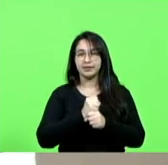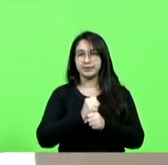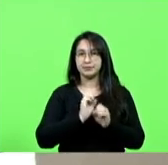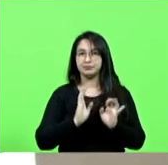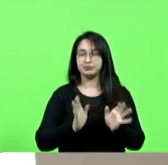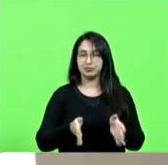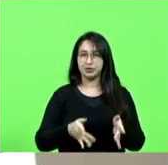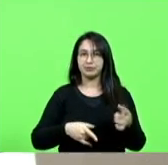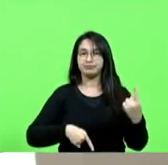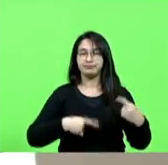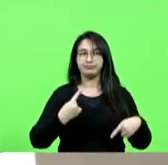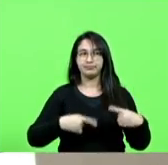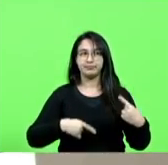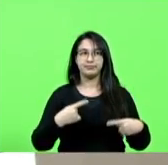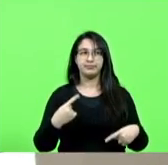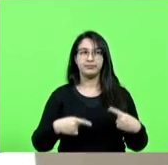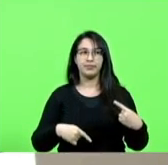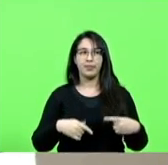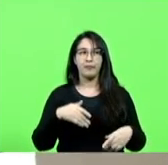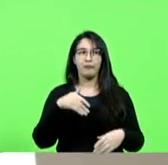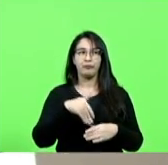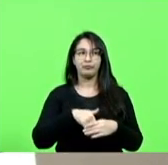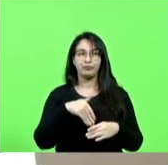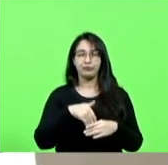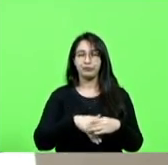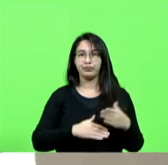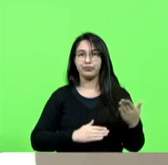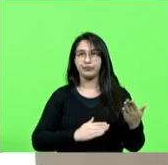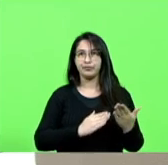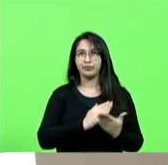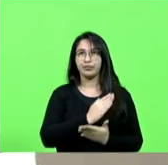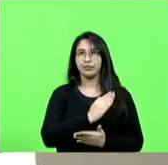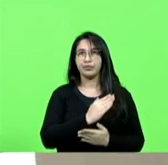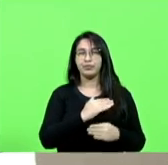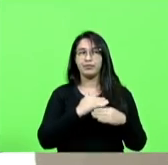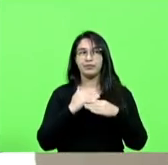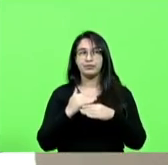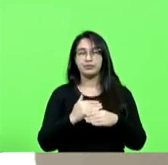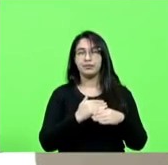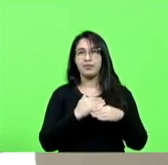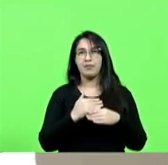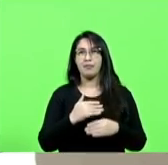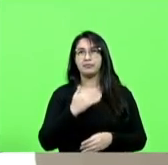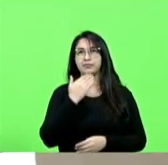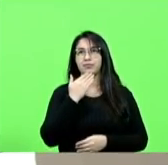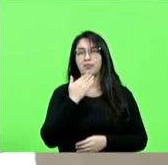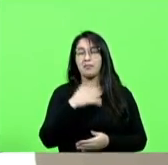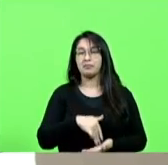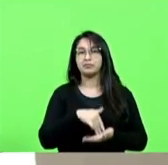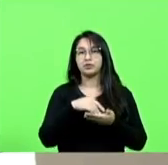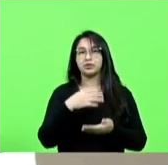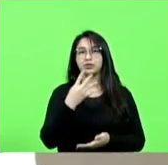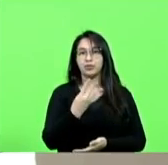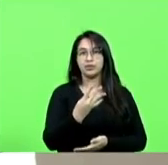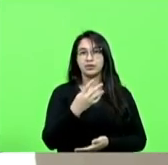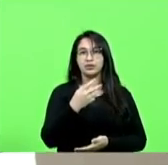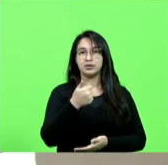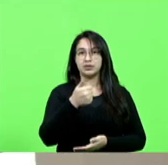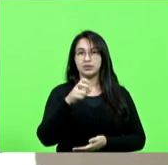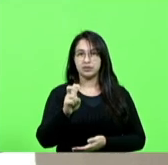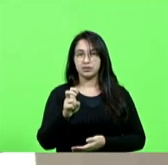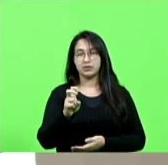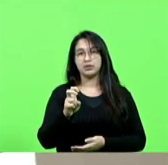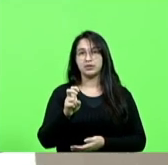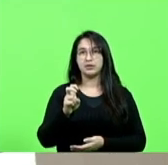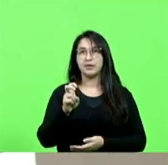queira discutir em votação. Deputados que aprovam, permaneça como se encontra. Aprovado por unanimidade. Moção 415. Autor deputado Maurício